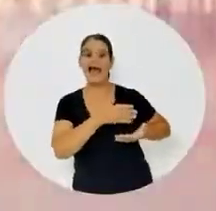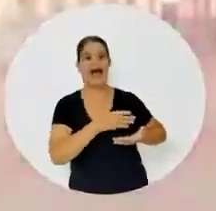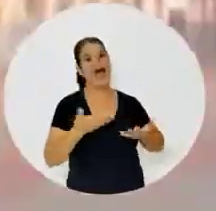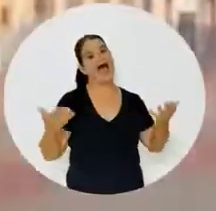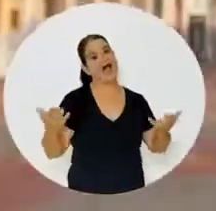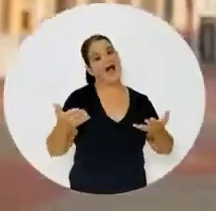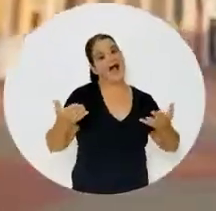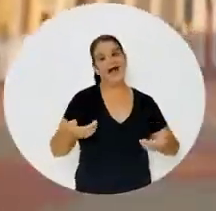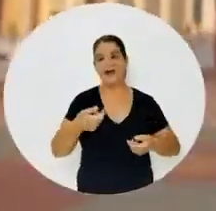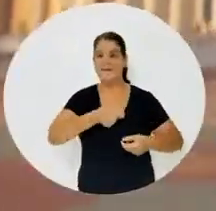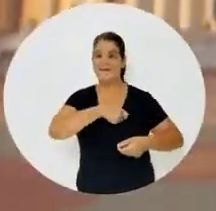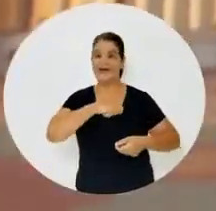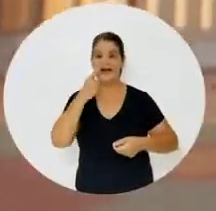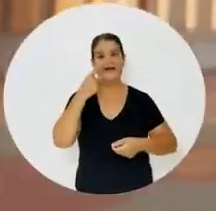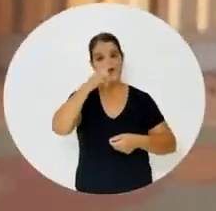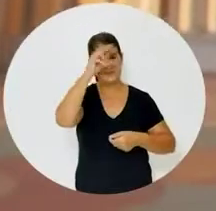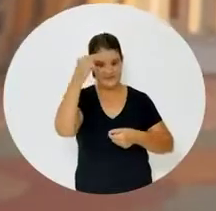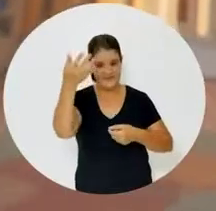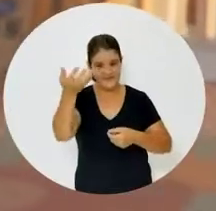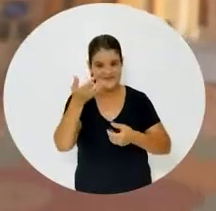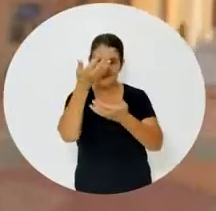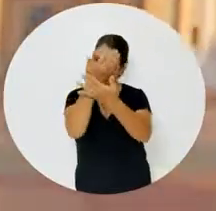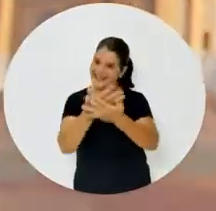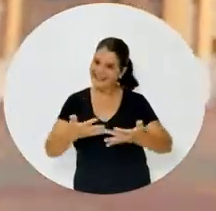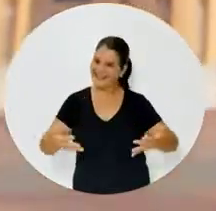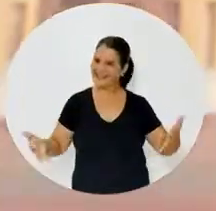Marília Raj, agora eu quero ver